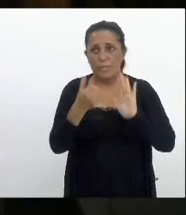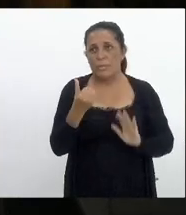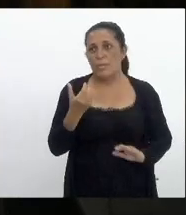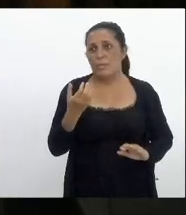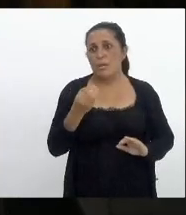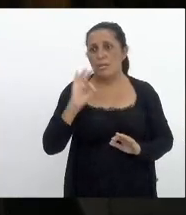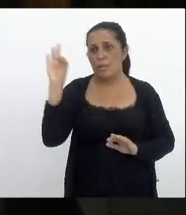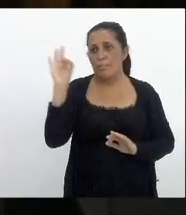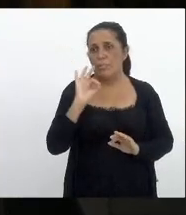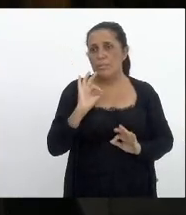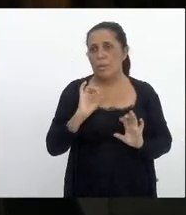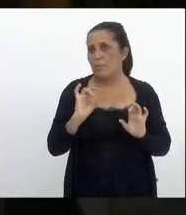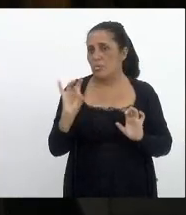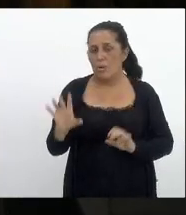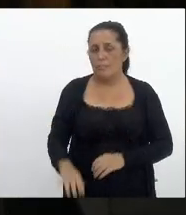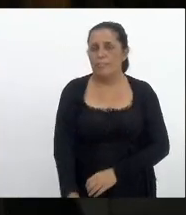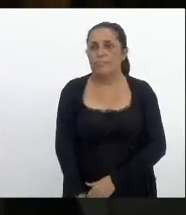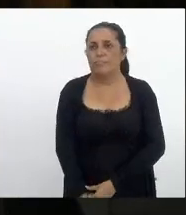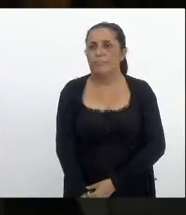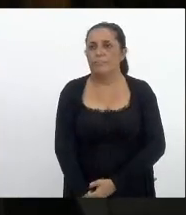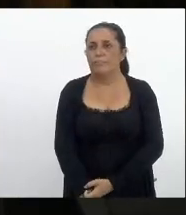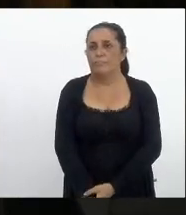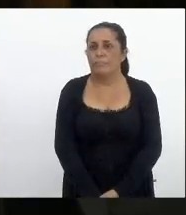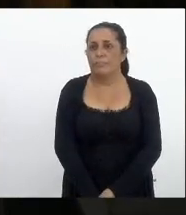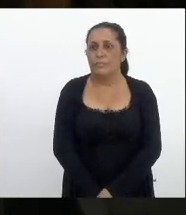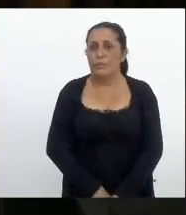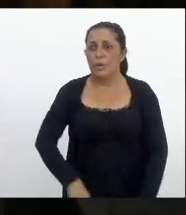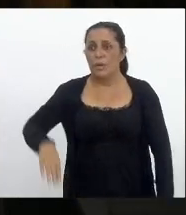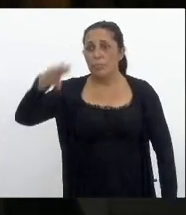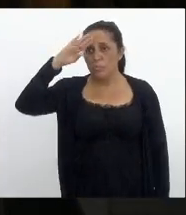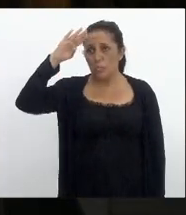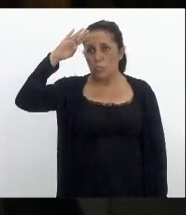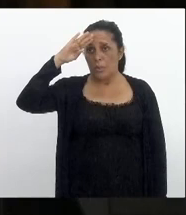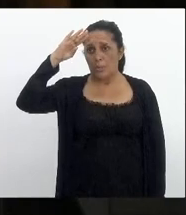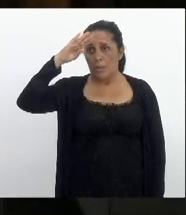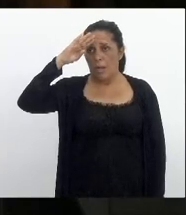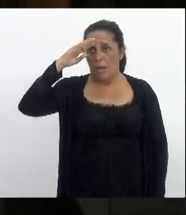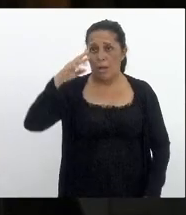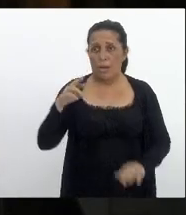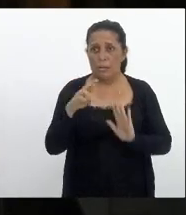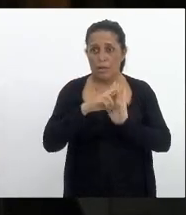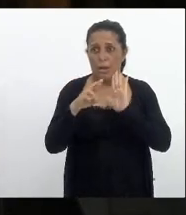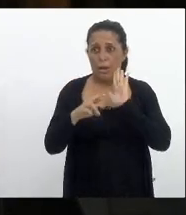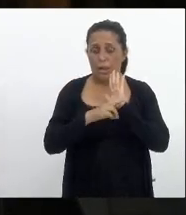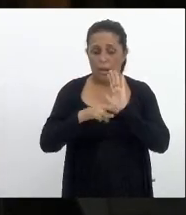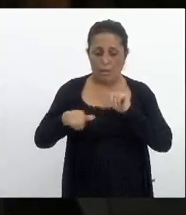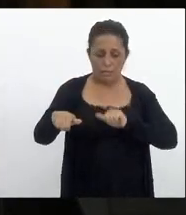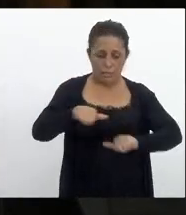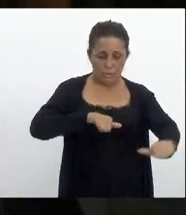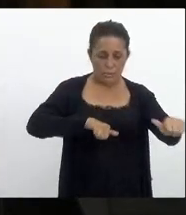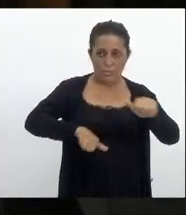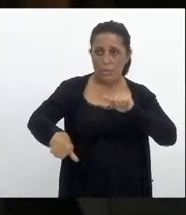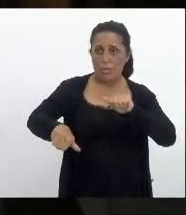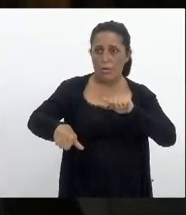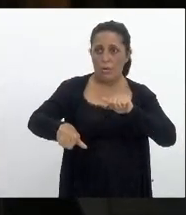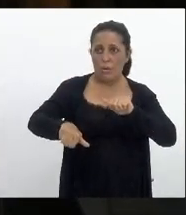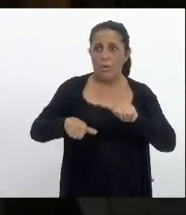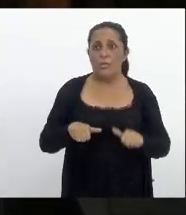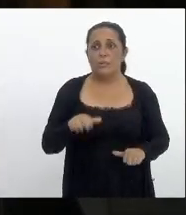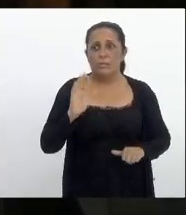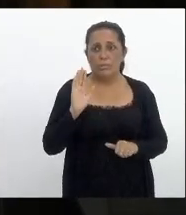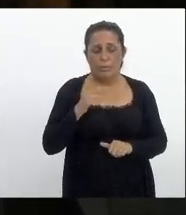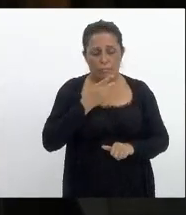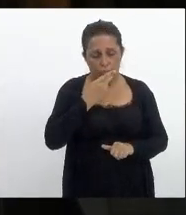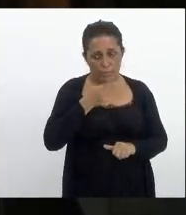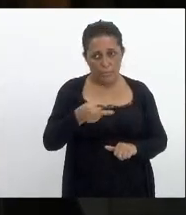% para os militares a regra de transição que ensinou a deputada Marta